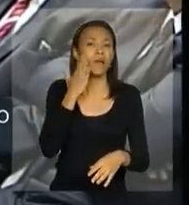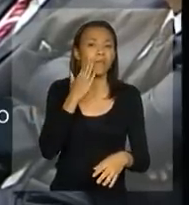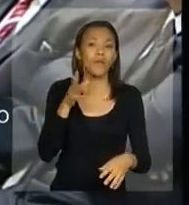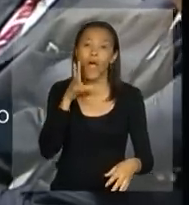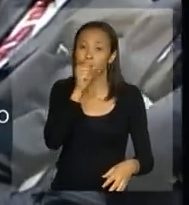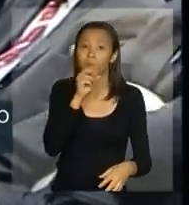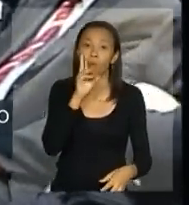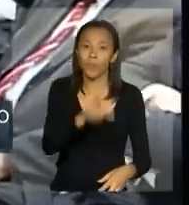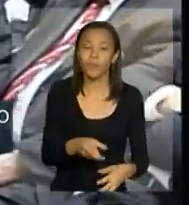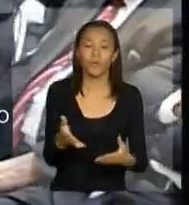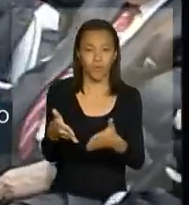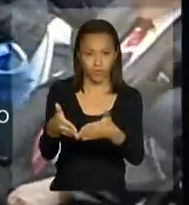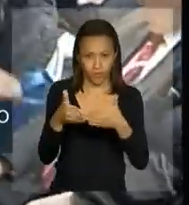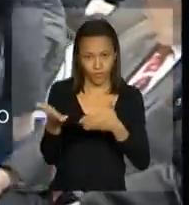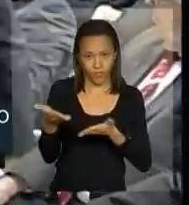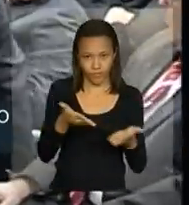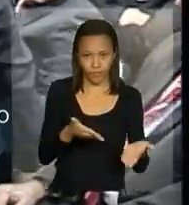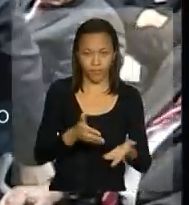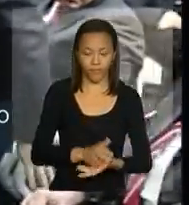resposta. Por favor, ministro.